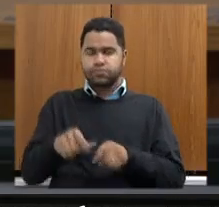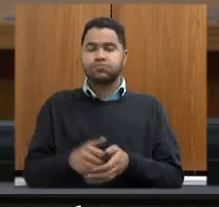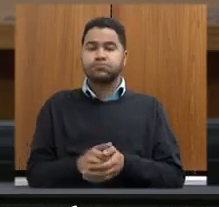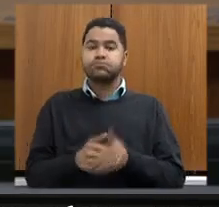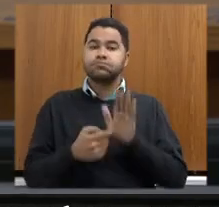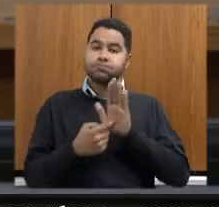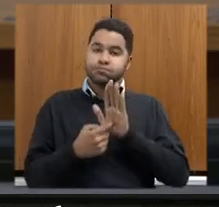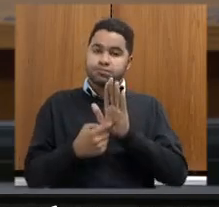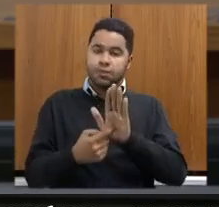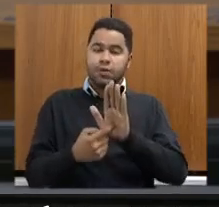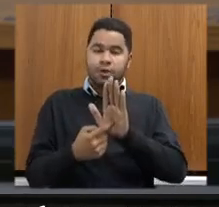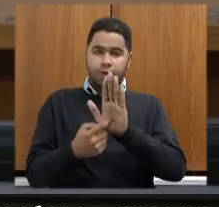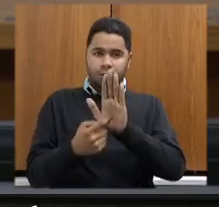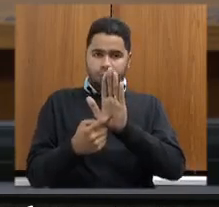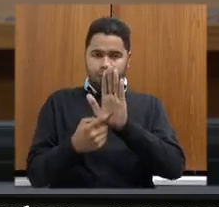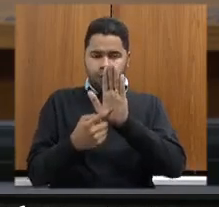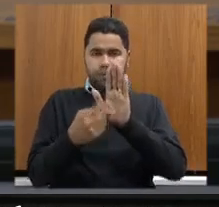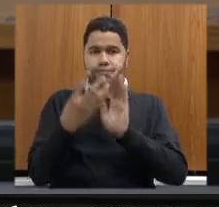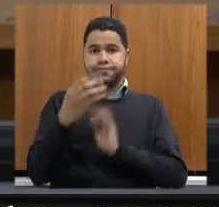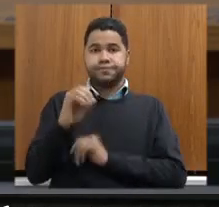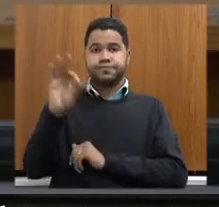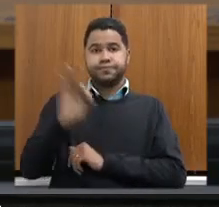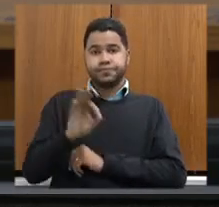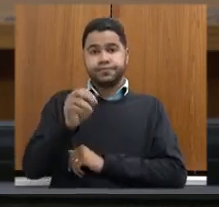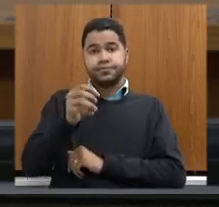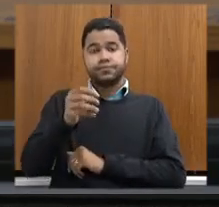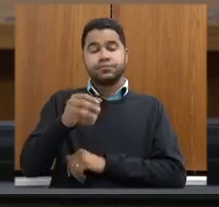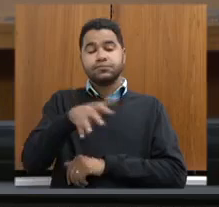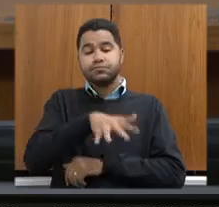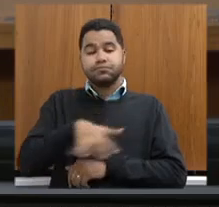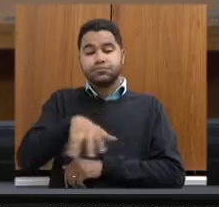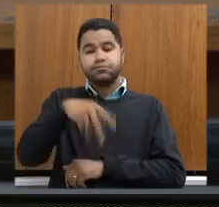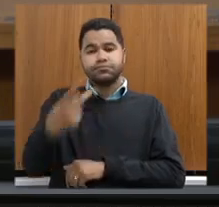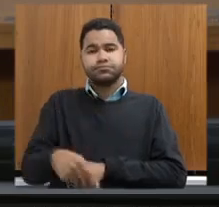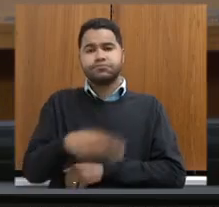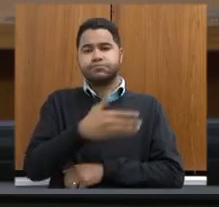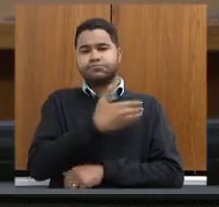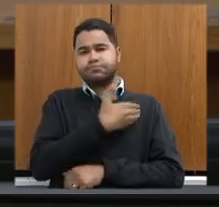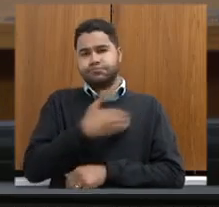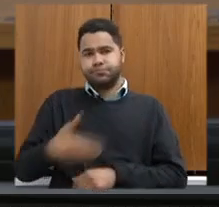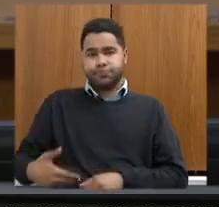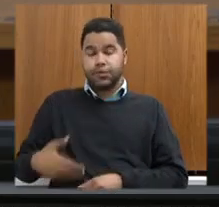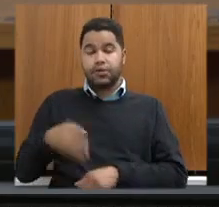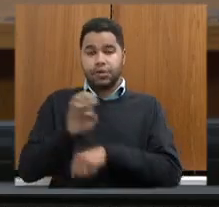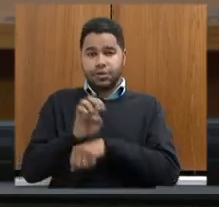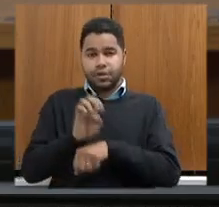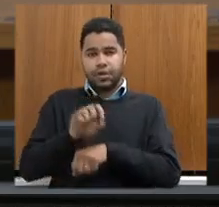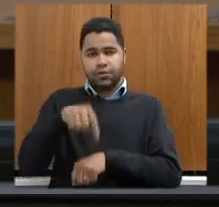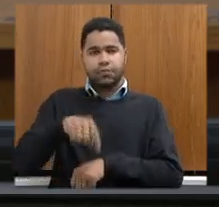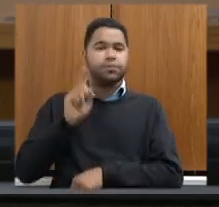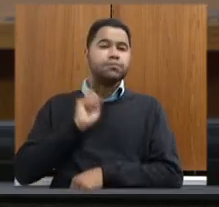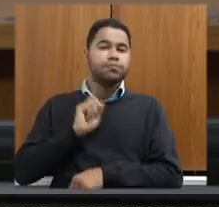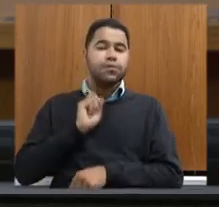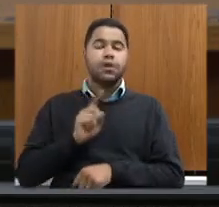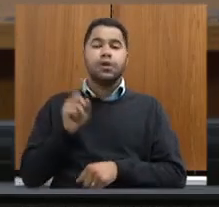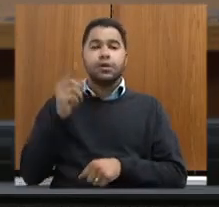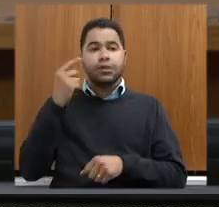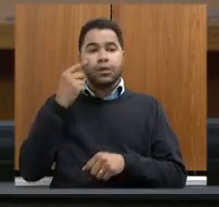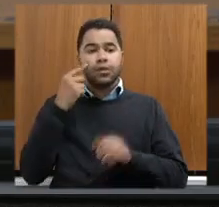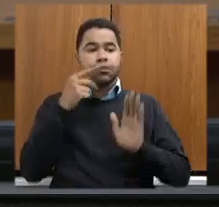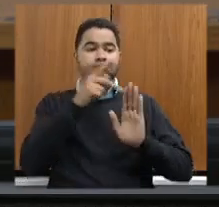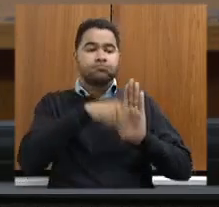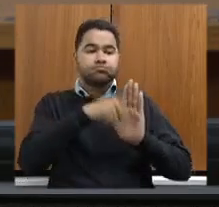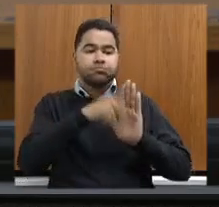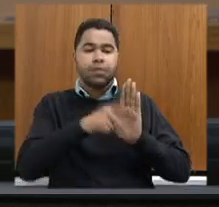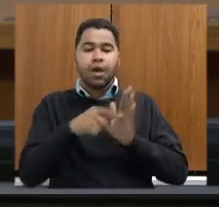que representa 40% de território do nosso estado. Nós estamos trabalhando com projetos para captação de recurso